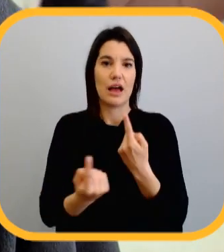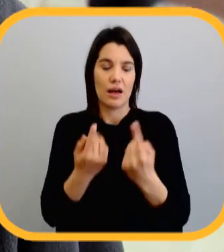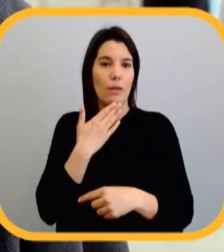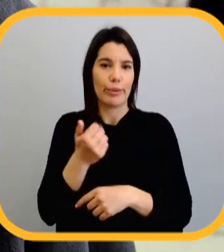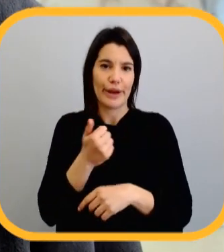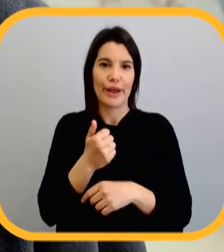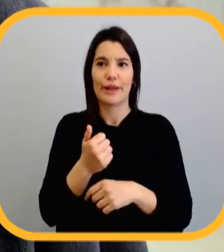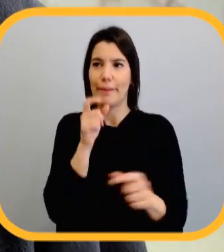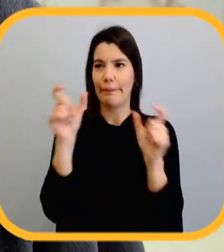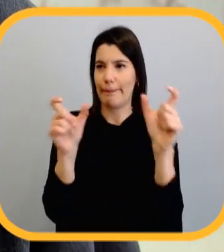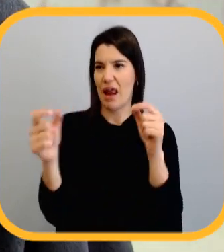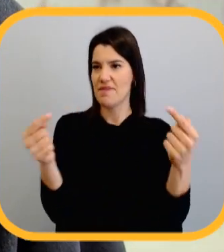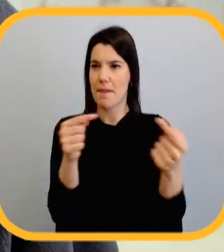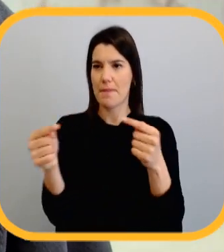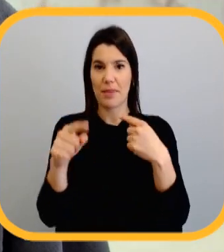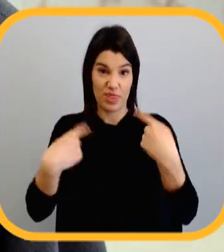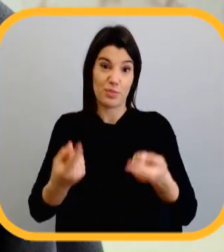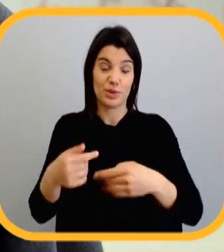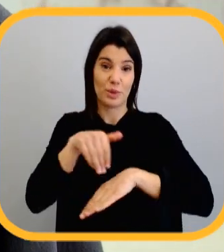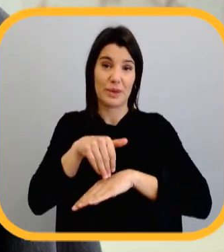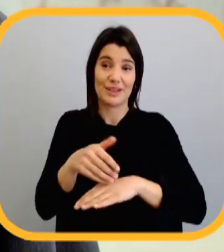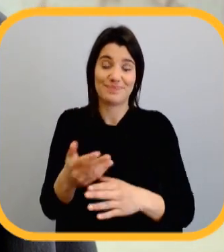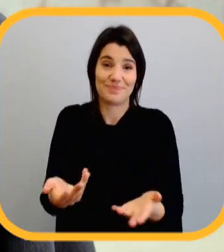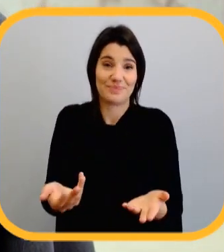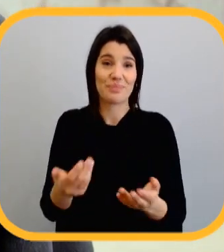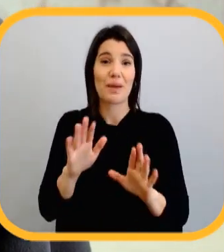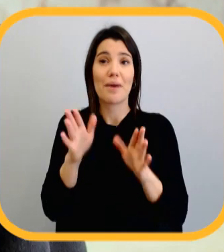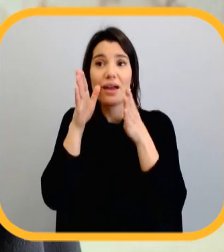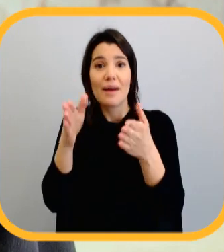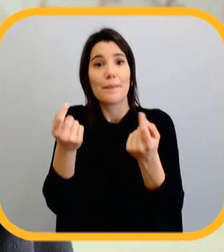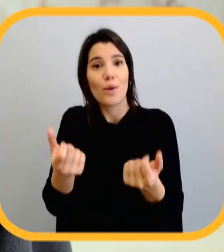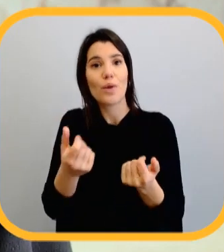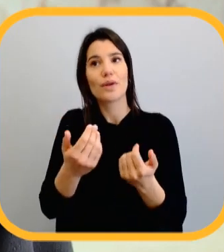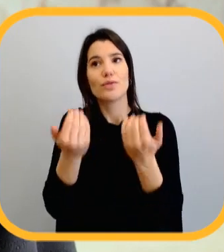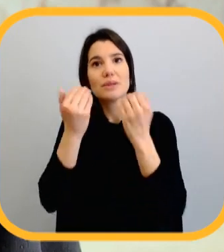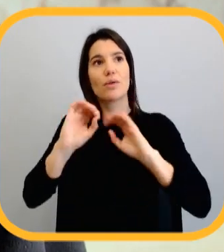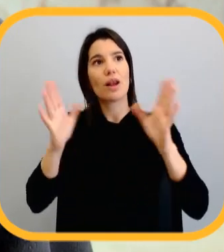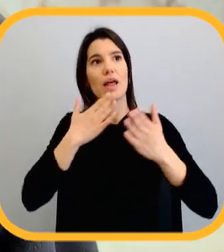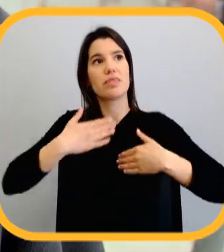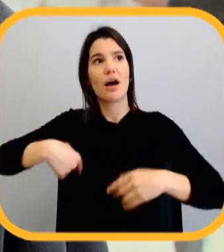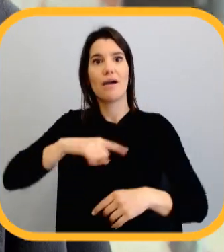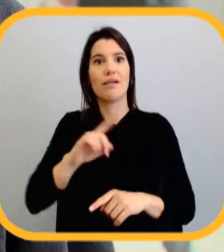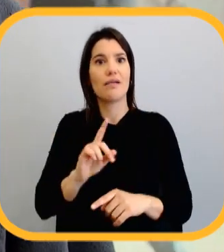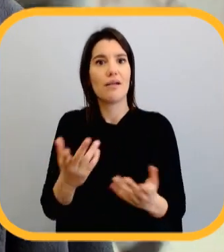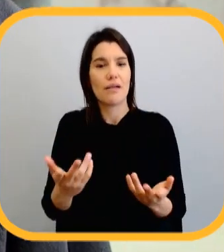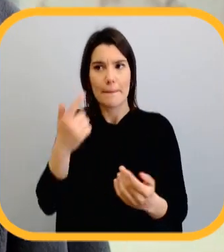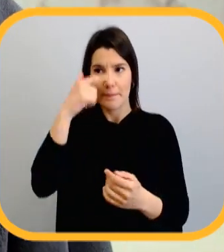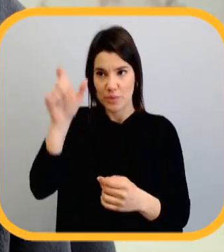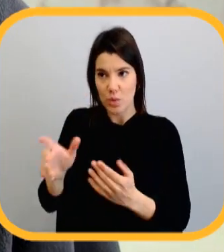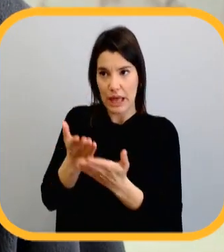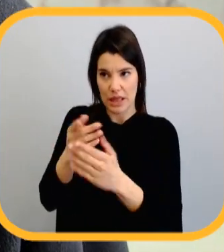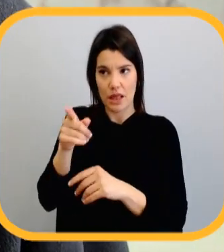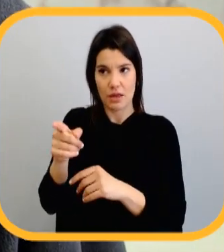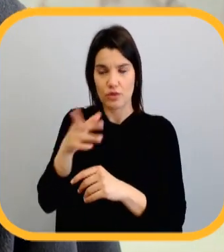lá está, é muito bonito ir a ouvir-se a guerra de palavras e depois os comentários e foca-se menos no esclarecimento. Será que aquele